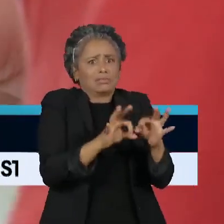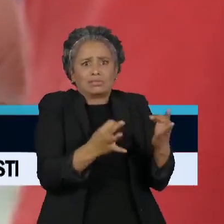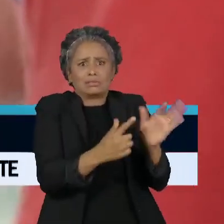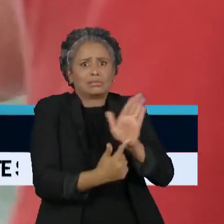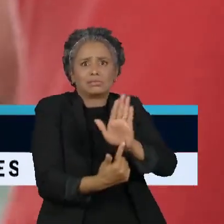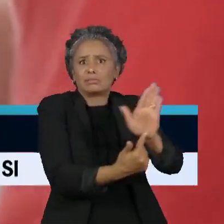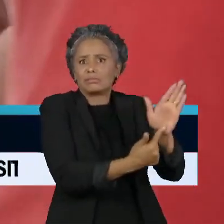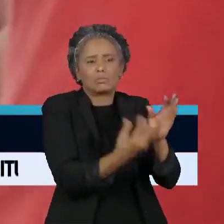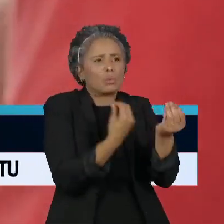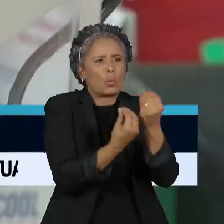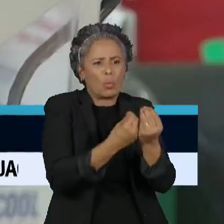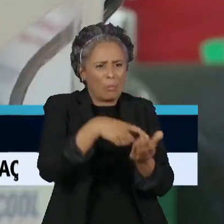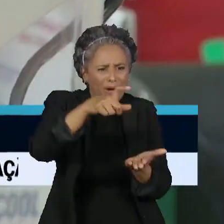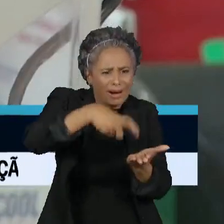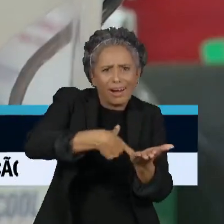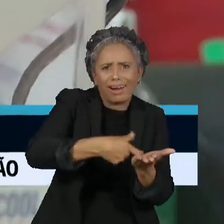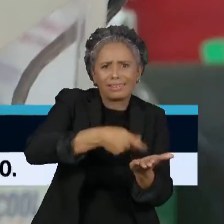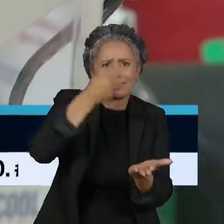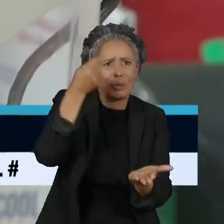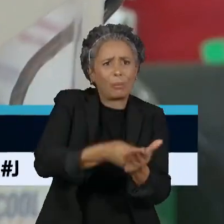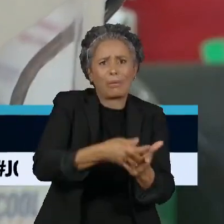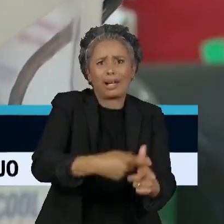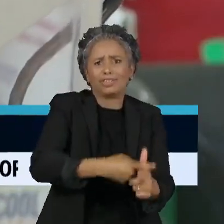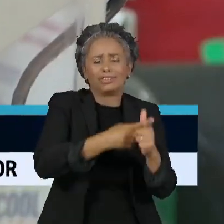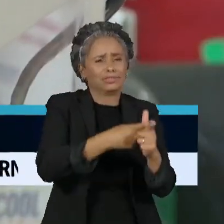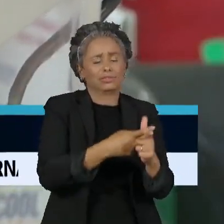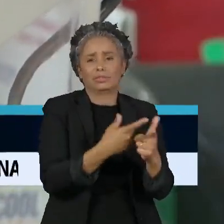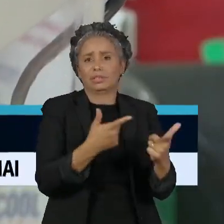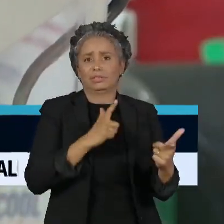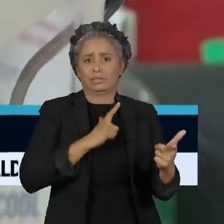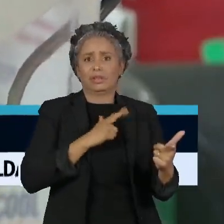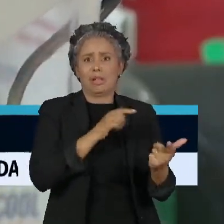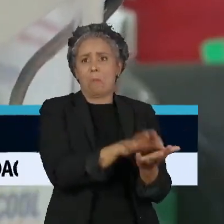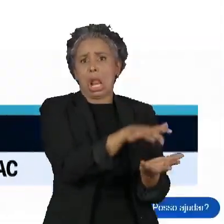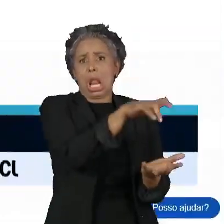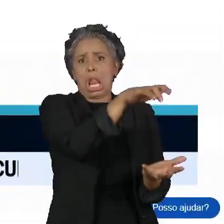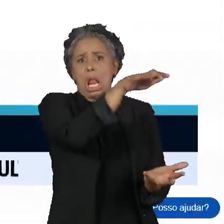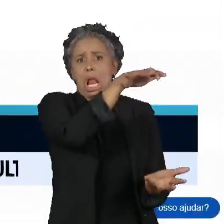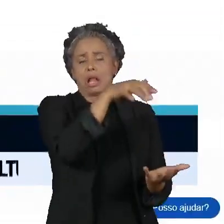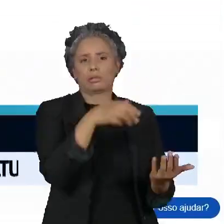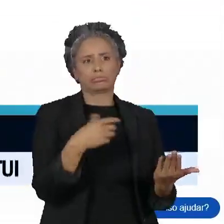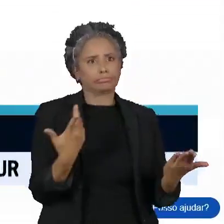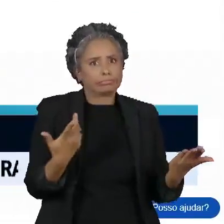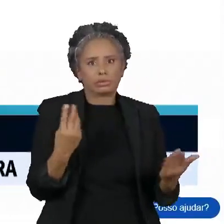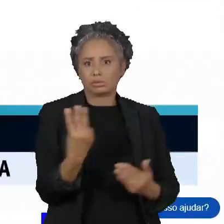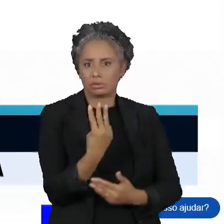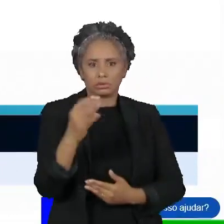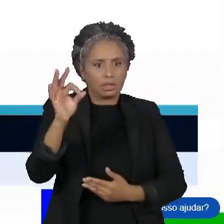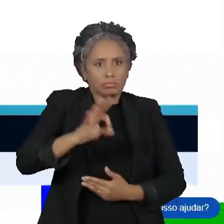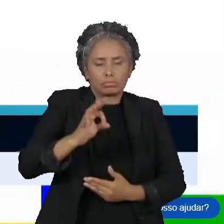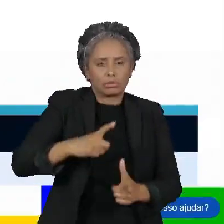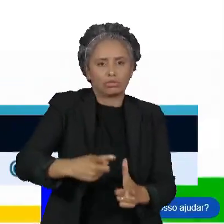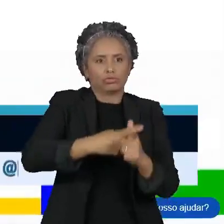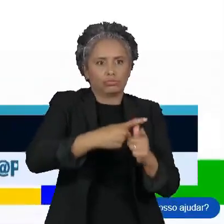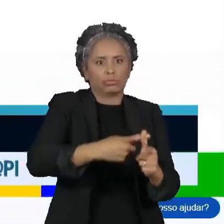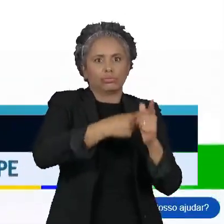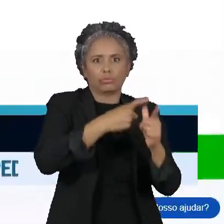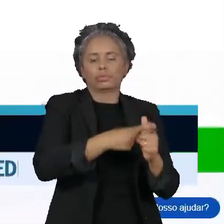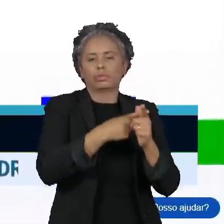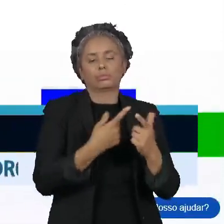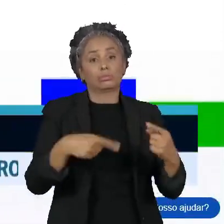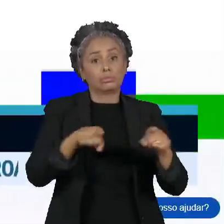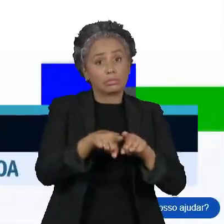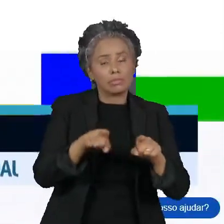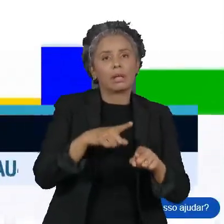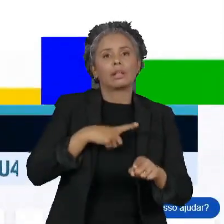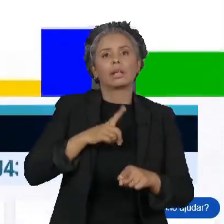pendências com cartão de crédito, que somam um terço da inadimplência. Nesta semana, foi aberta a plataforma do Desenrola